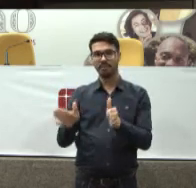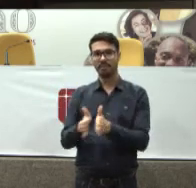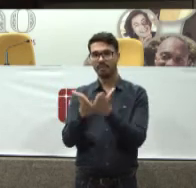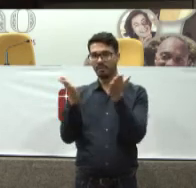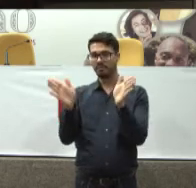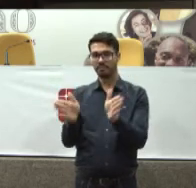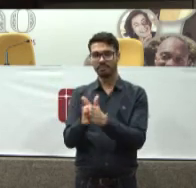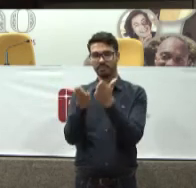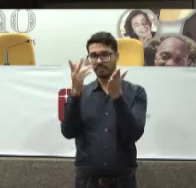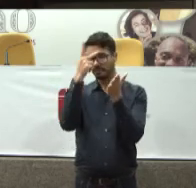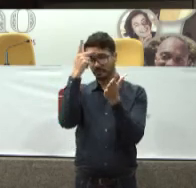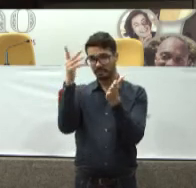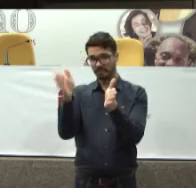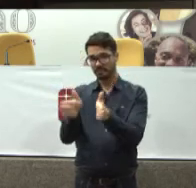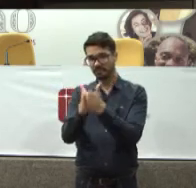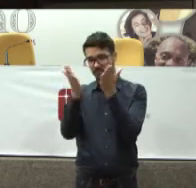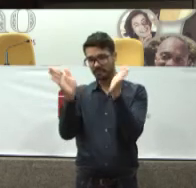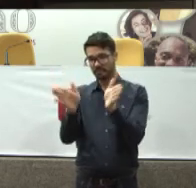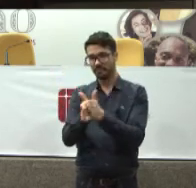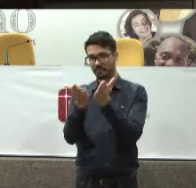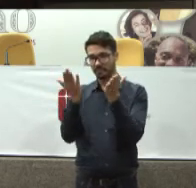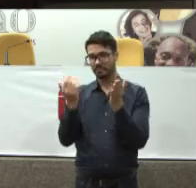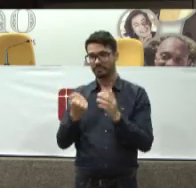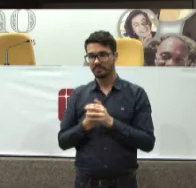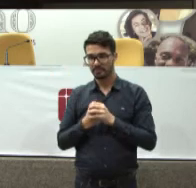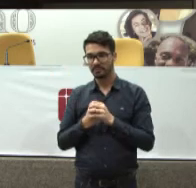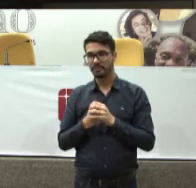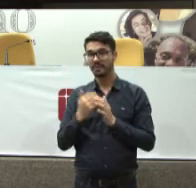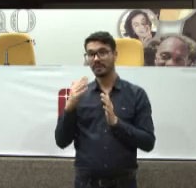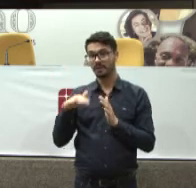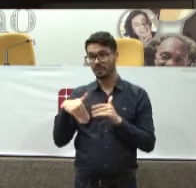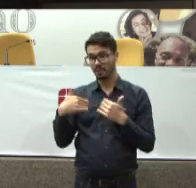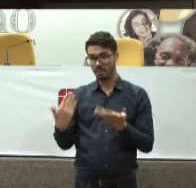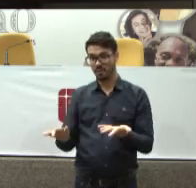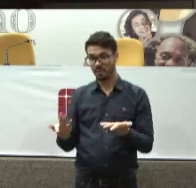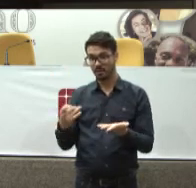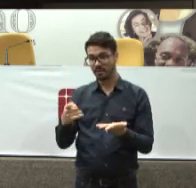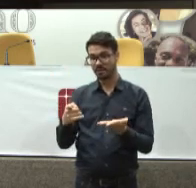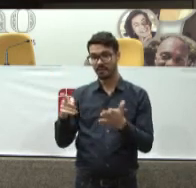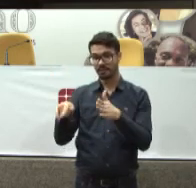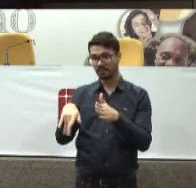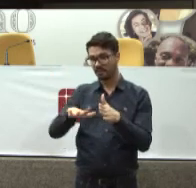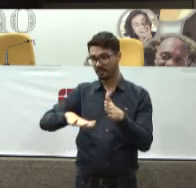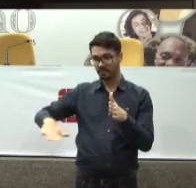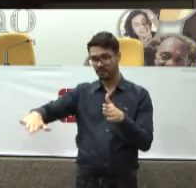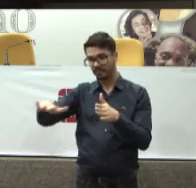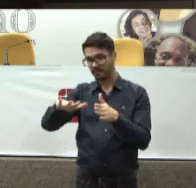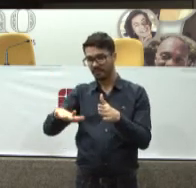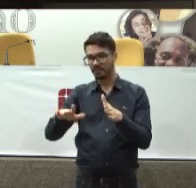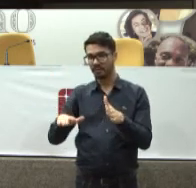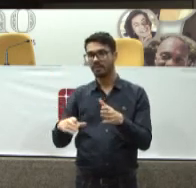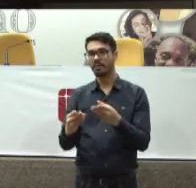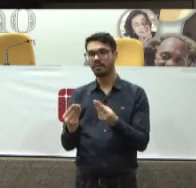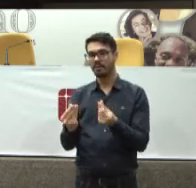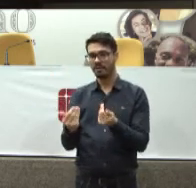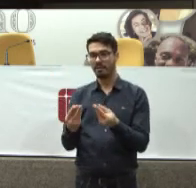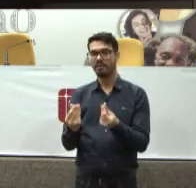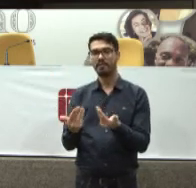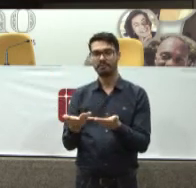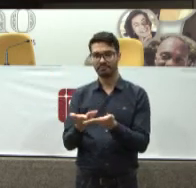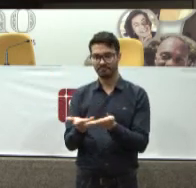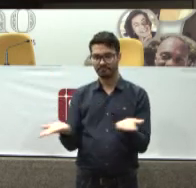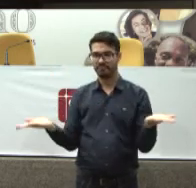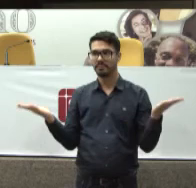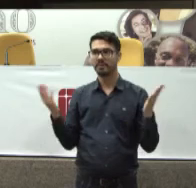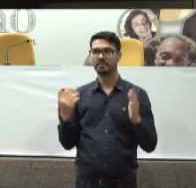população E nós sabemos Que assim que uma coisa Se torna apenas Produto de consumo Das classes populares Ela perde em qualidade Perde em